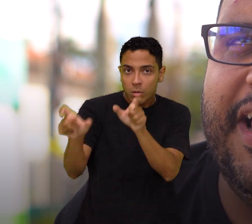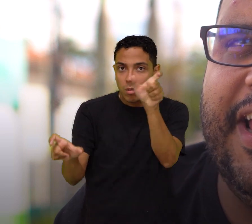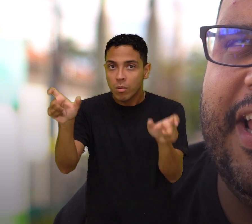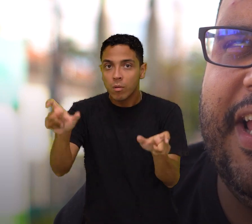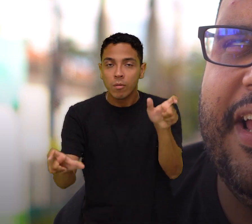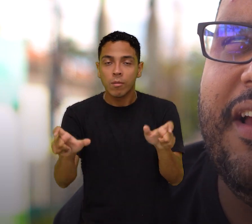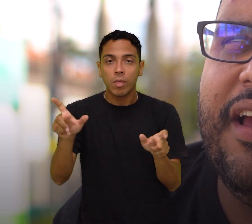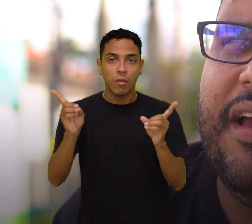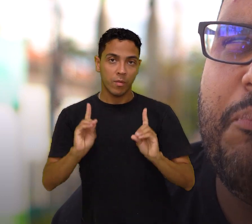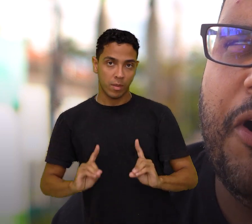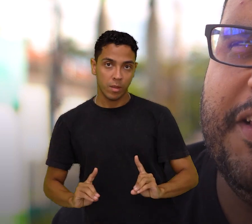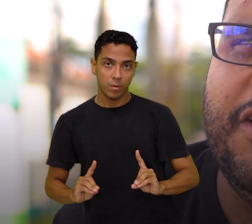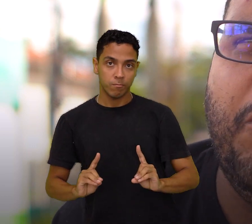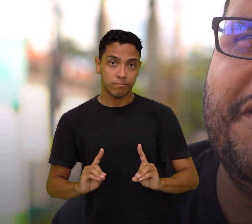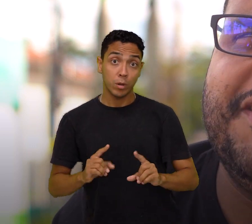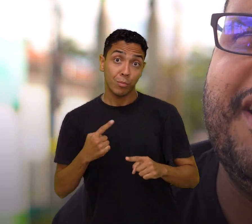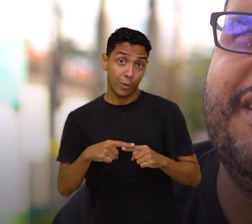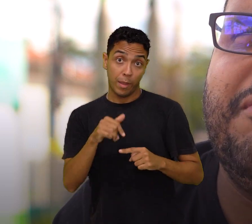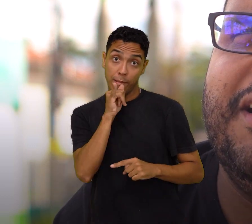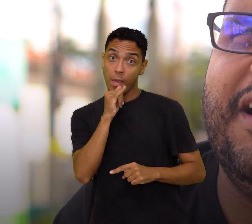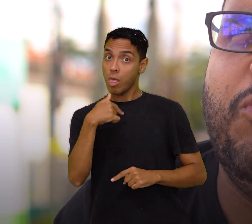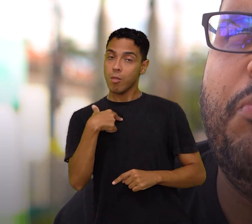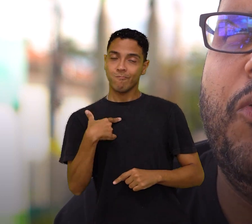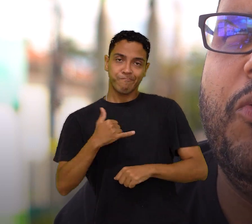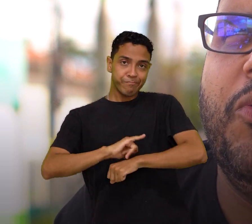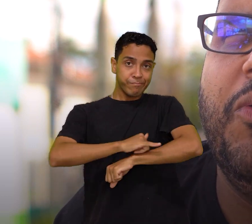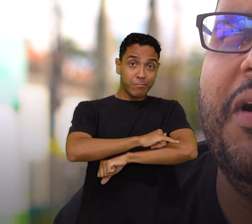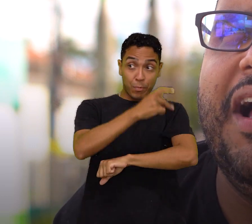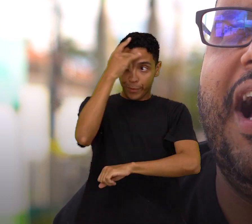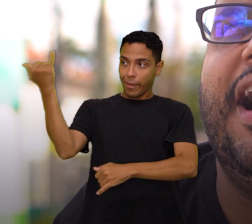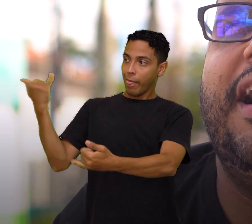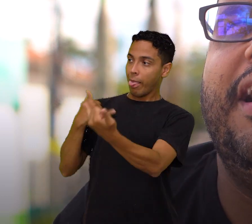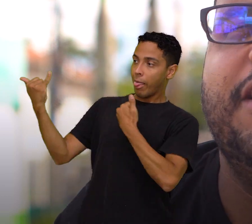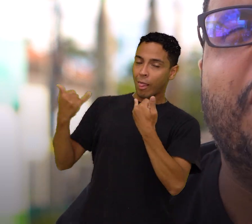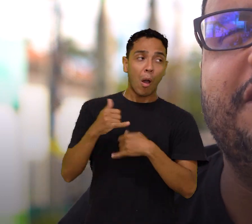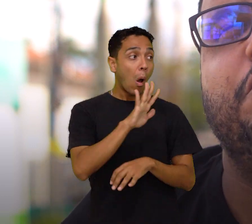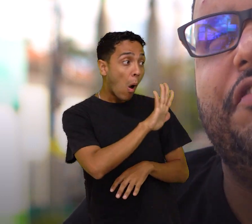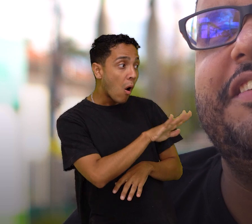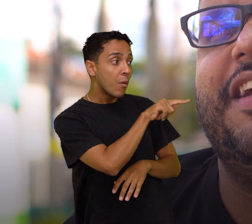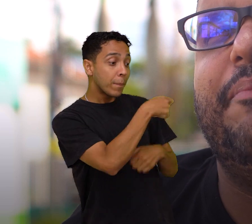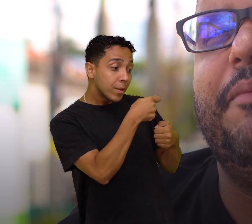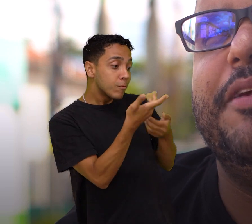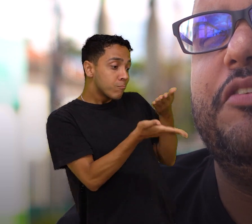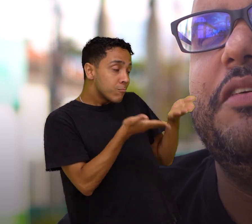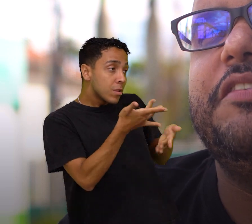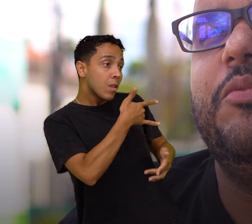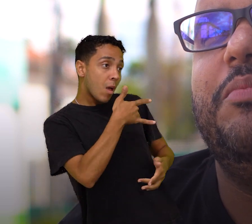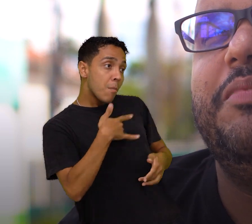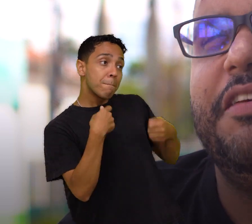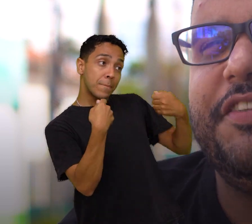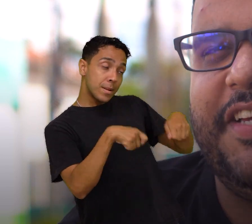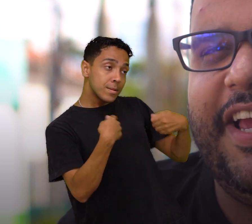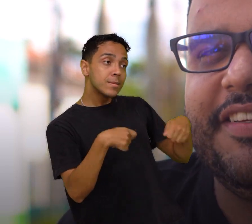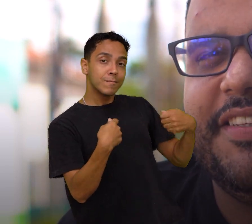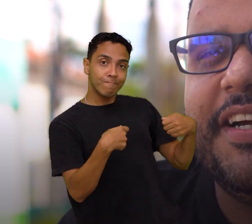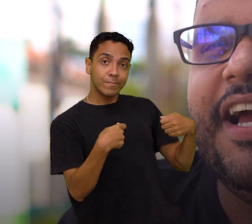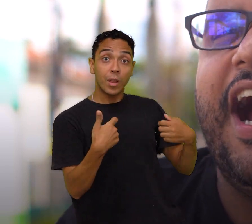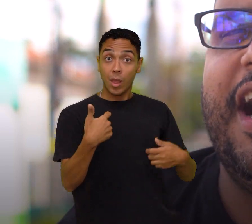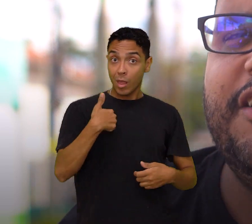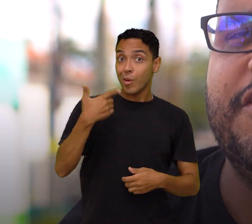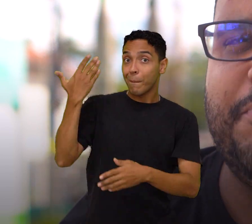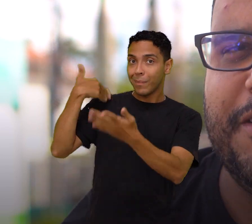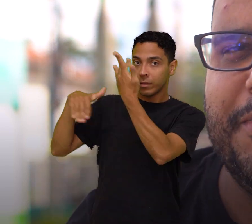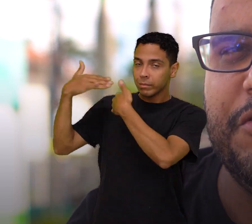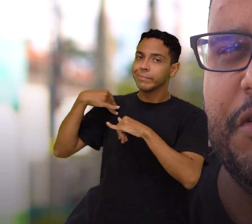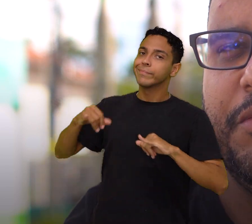podem começar a trabalhar um pouco a educação física para pessoas com deficiência,